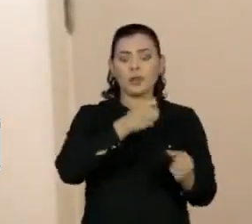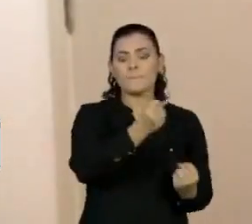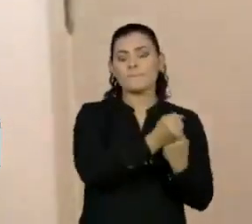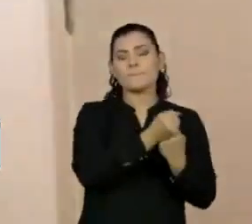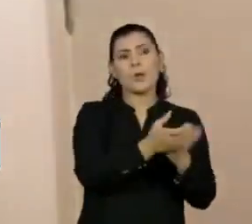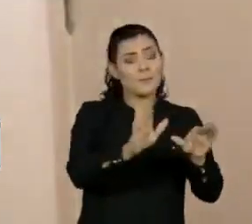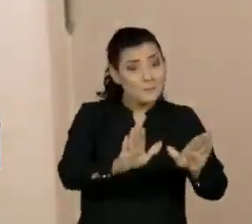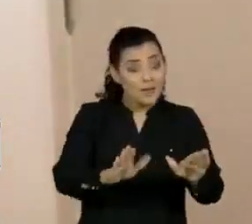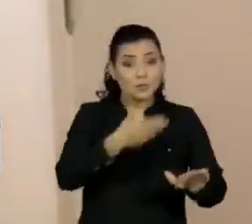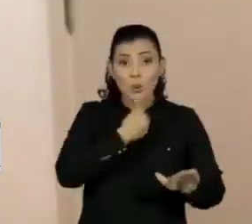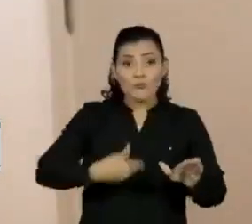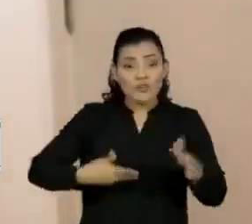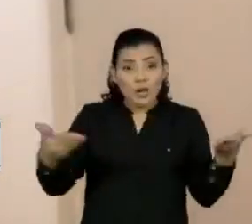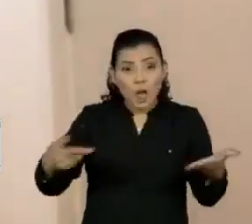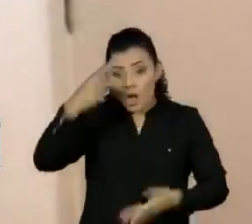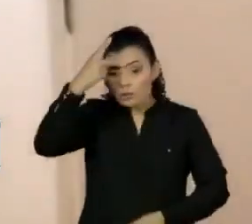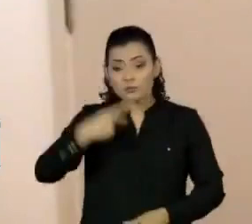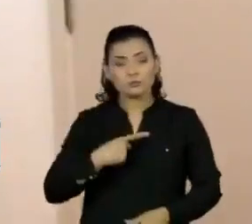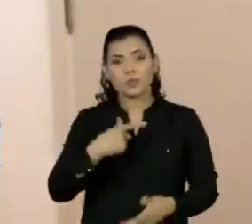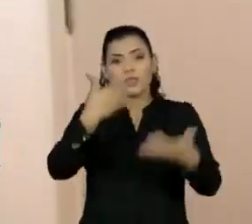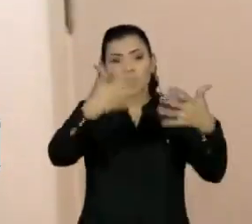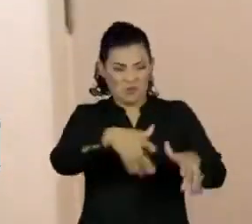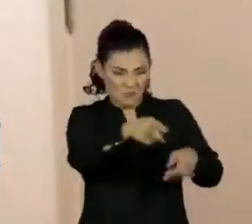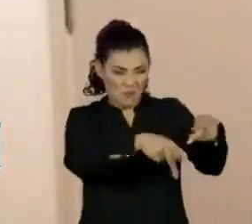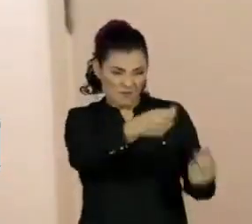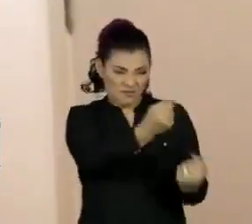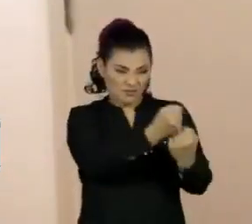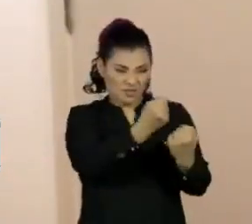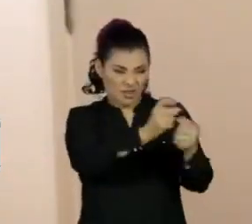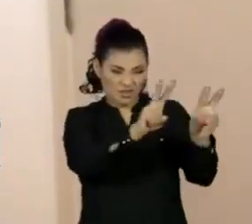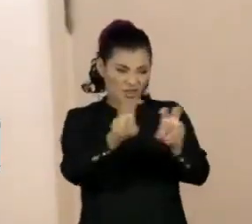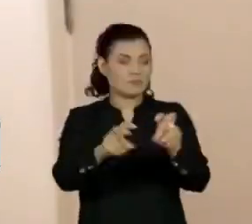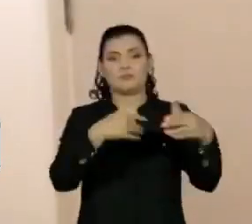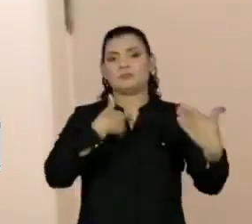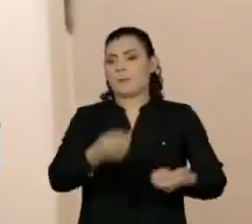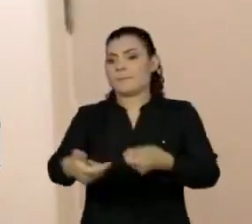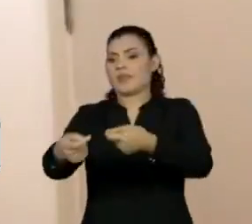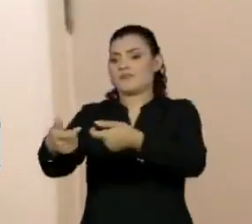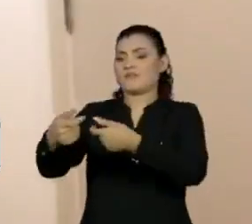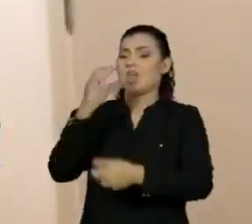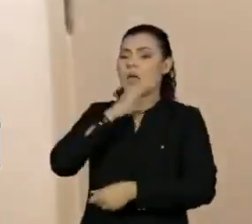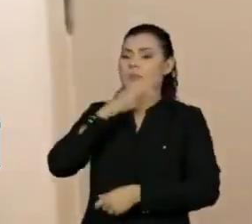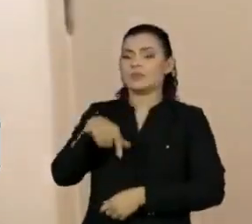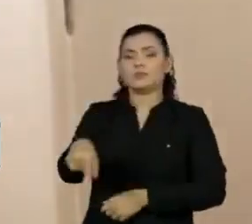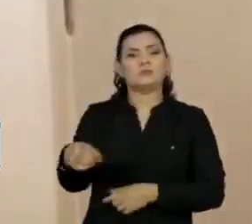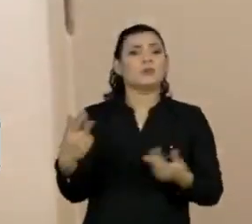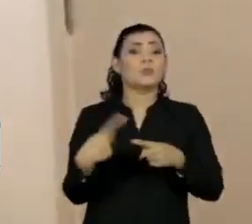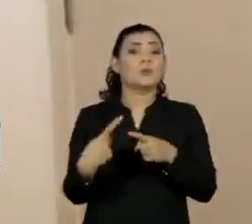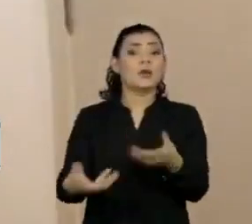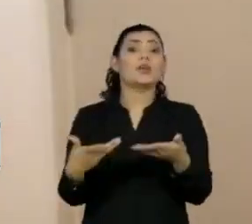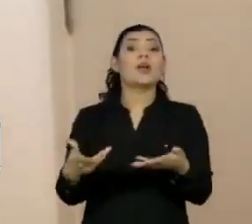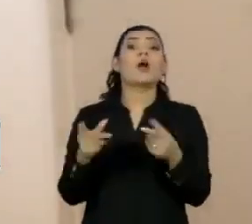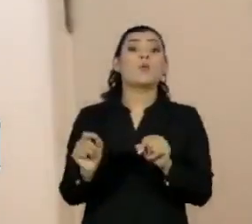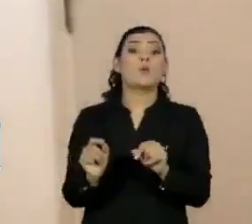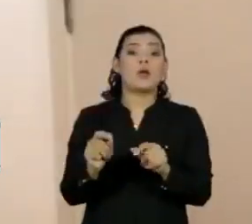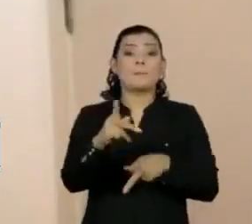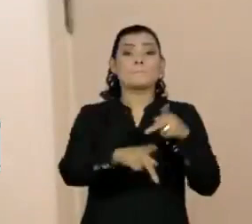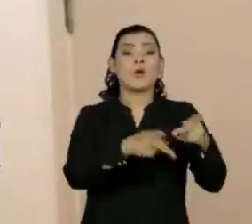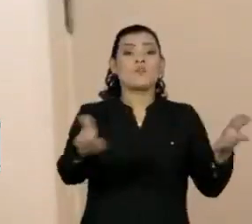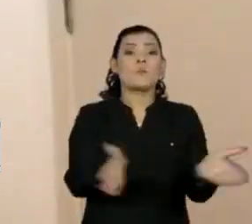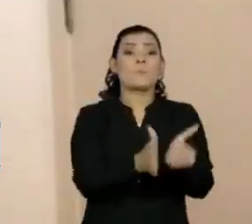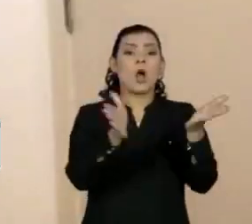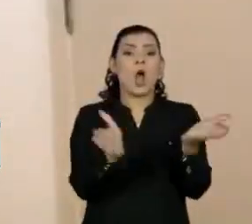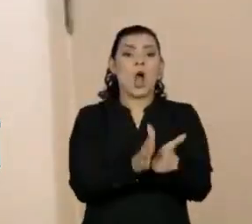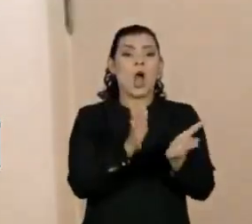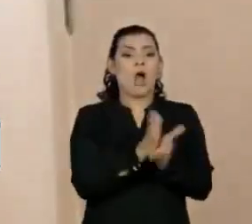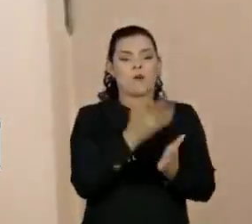governo adiou qualquer discussão sobre renda emergencial porque eles querem tirar dos pobres durante